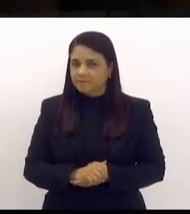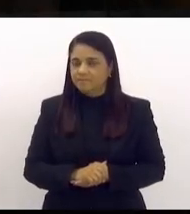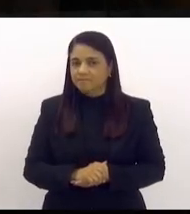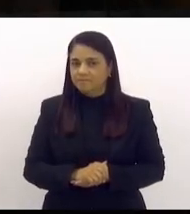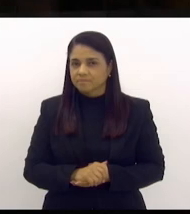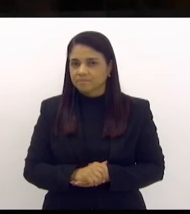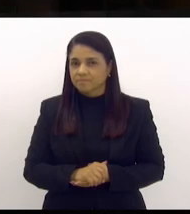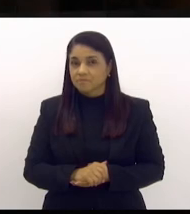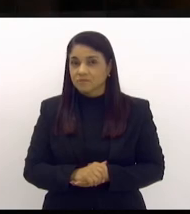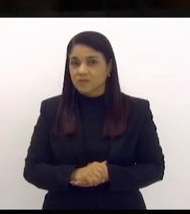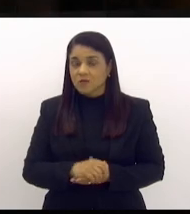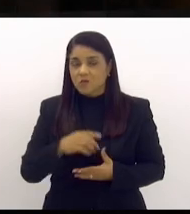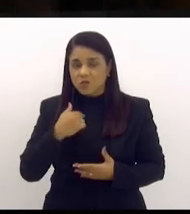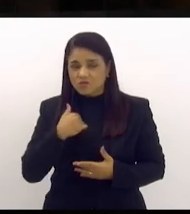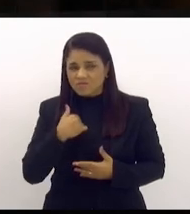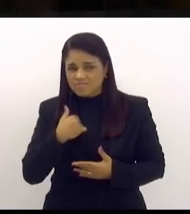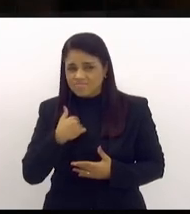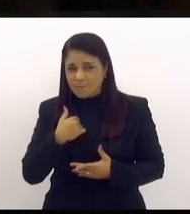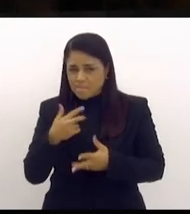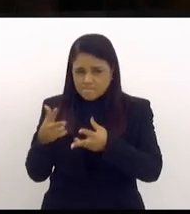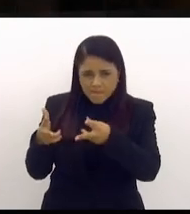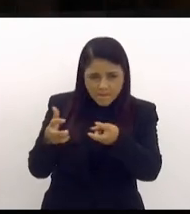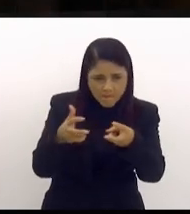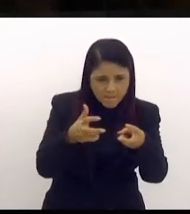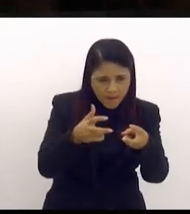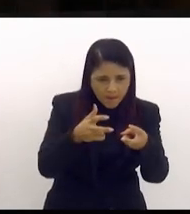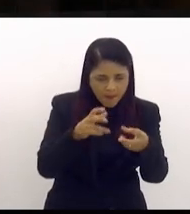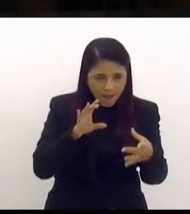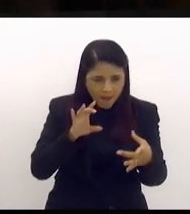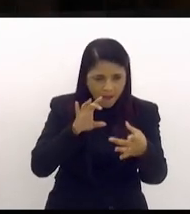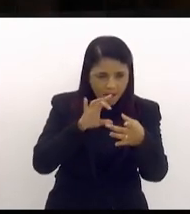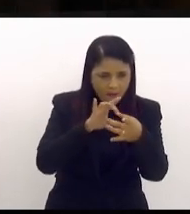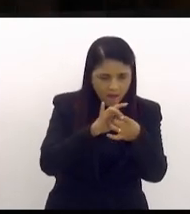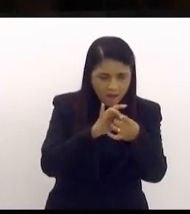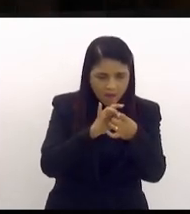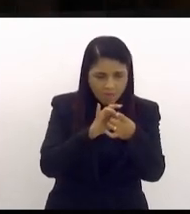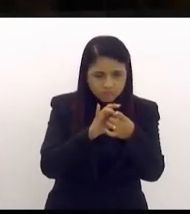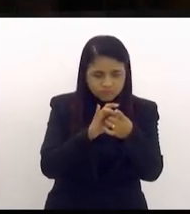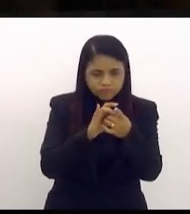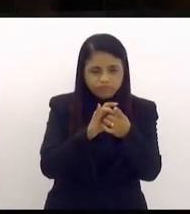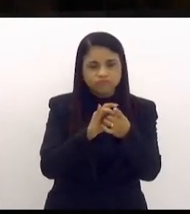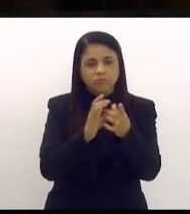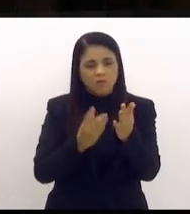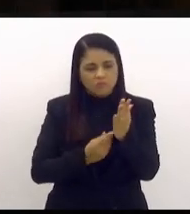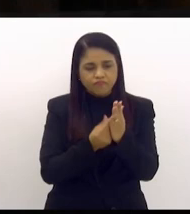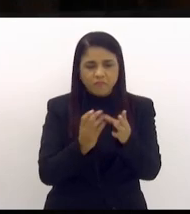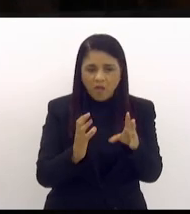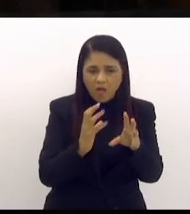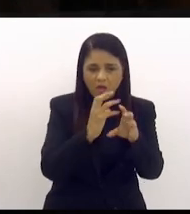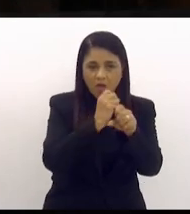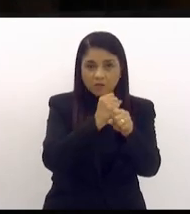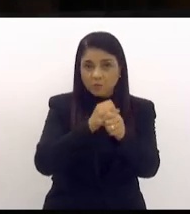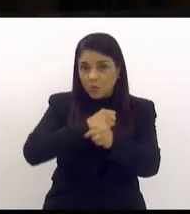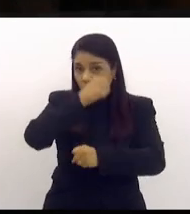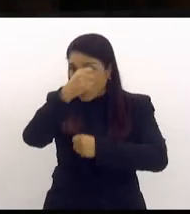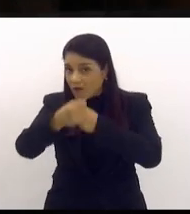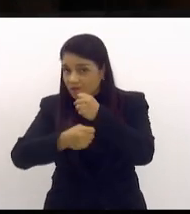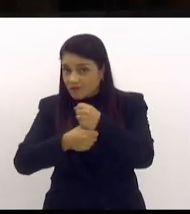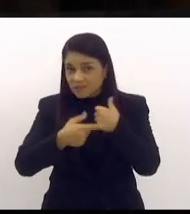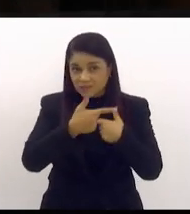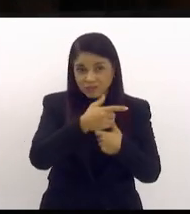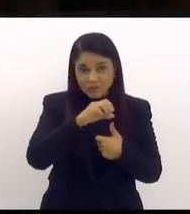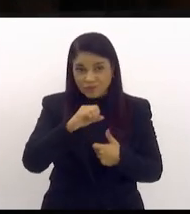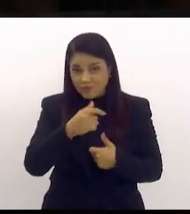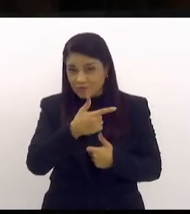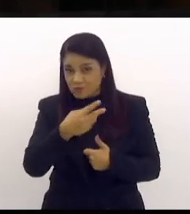e quando eu associo isso com o orçamento do ano que vem, que tem um buraco de oito bilhões